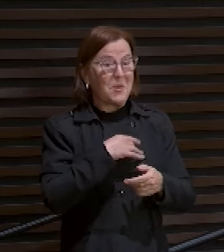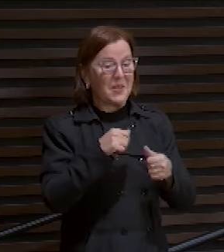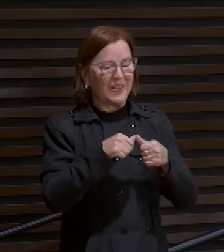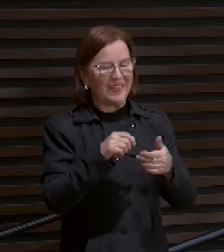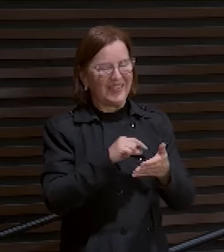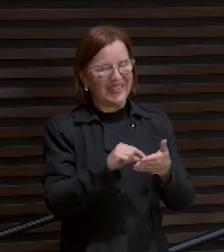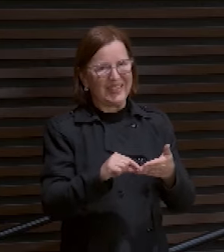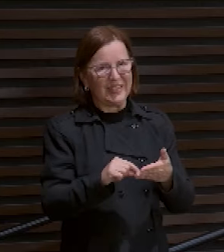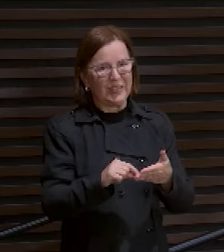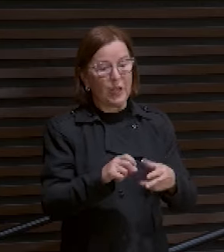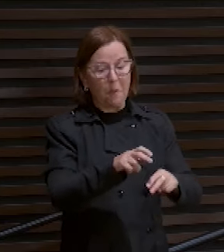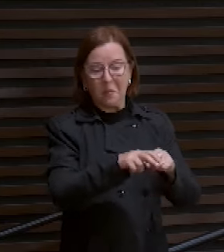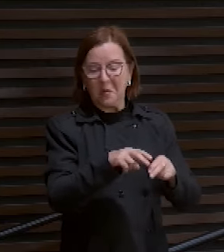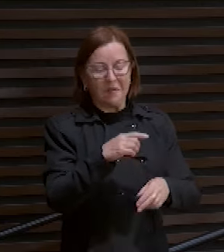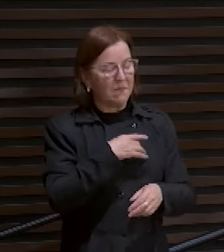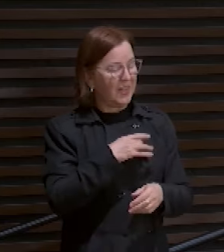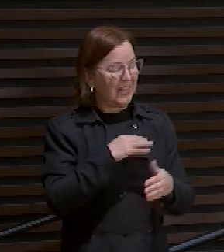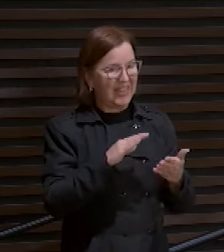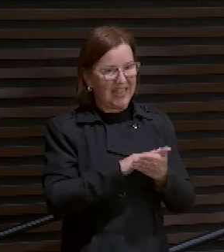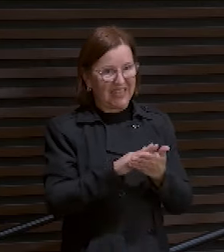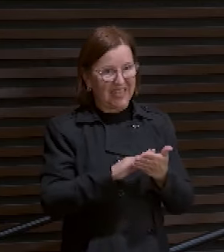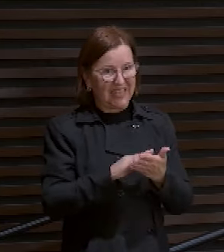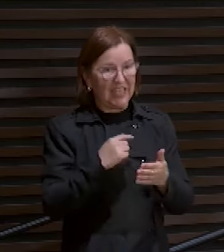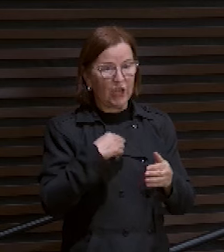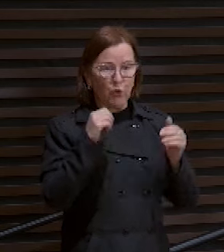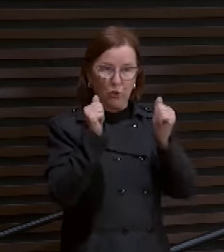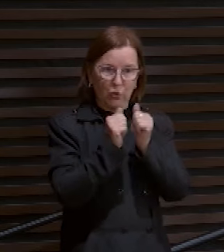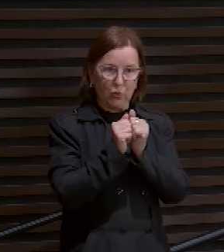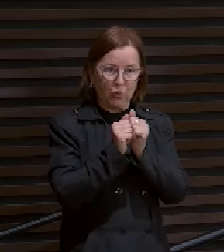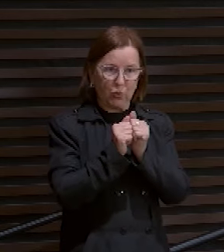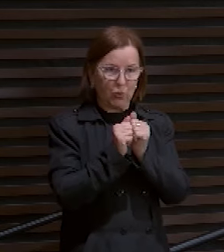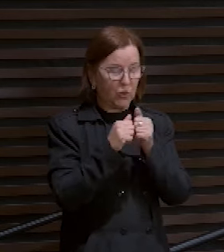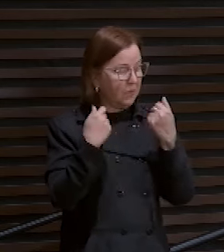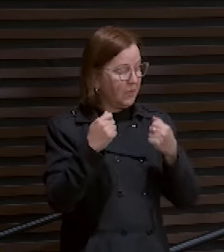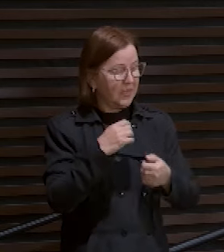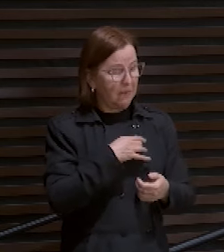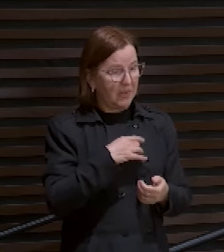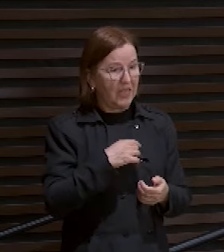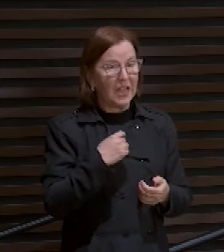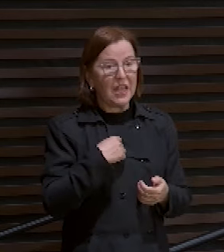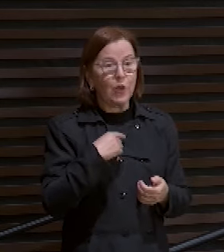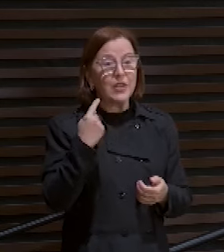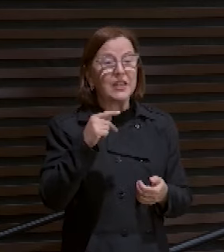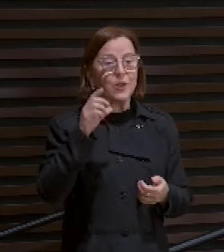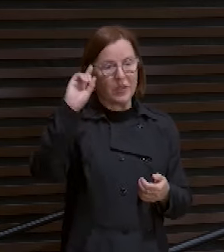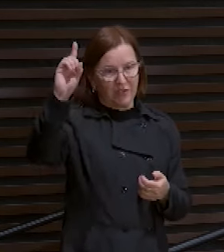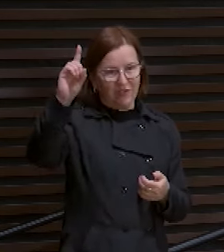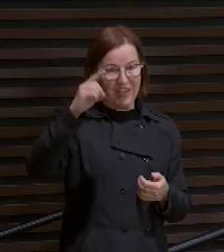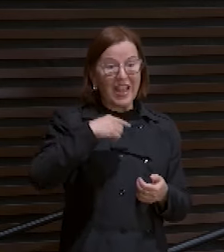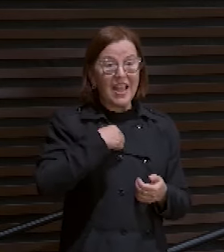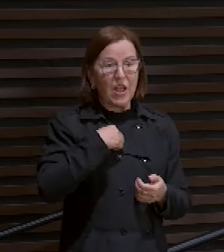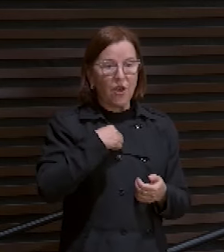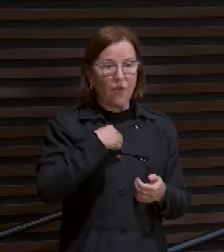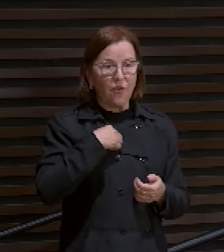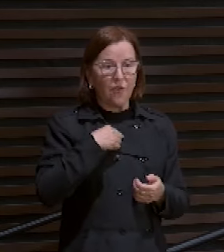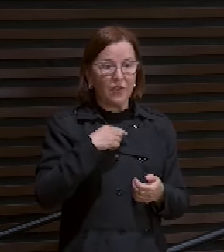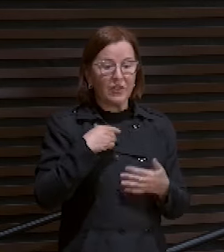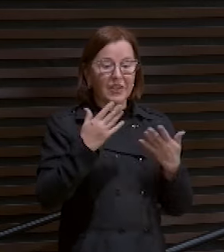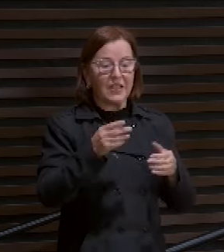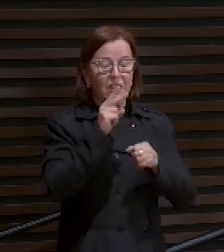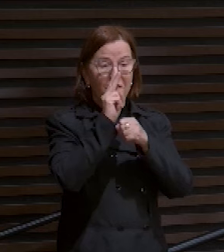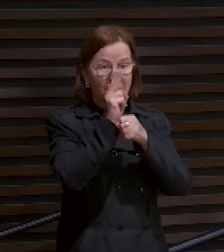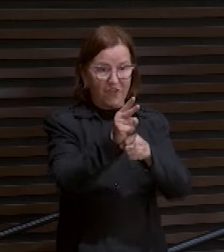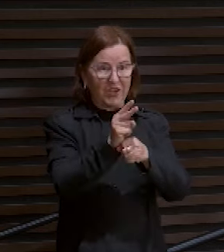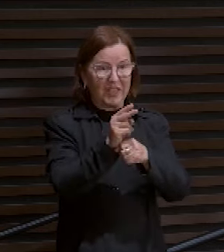Por isso não temas. Eu estou com você. Não tenha medo. Eu sou o teu Deus. Eu fortalecerei. E eu